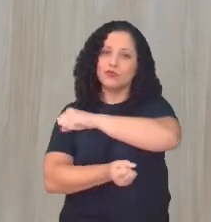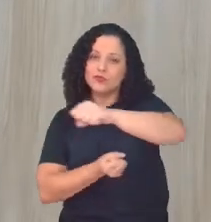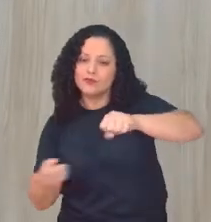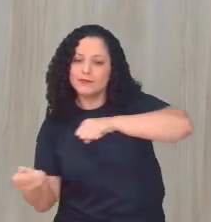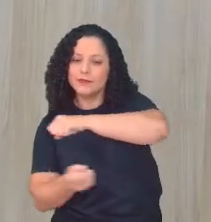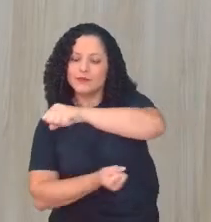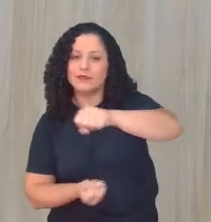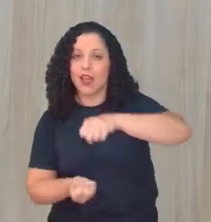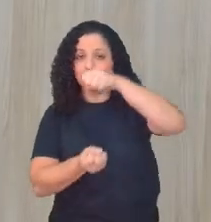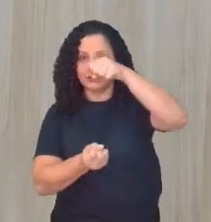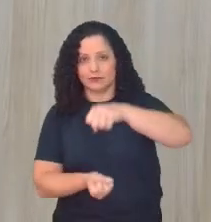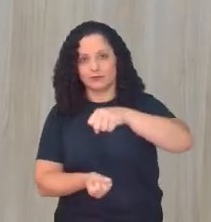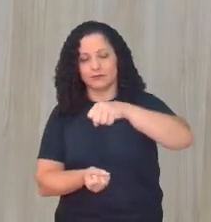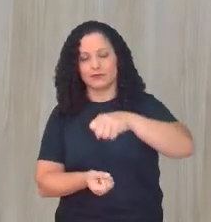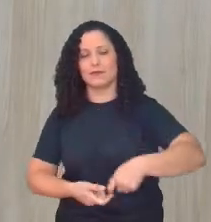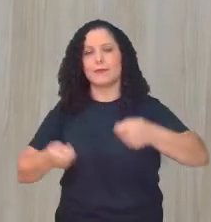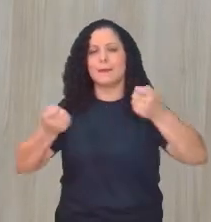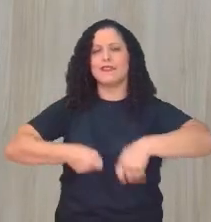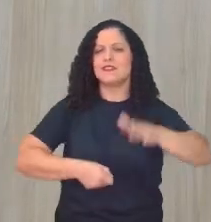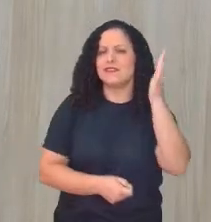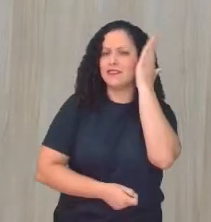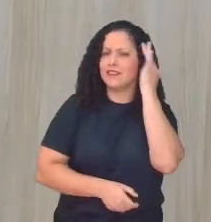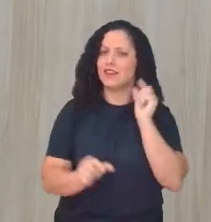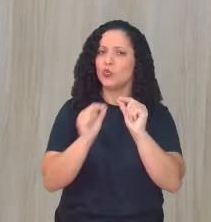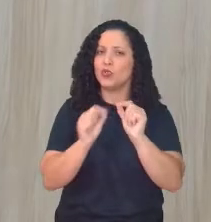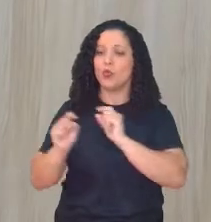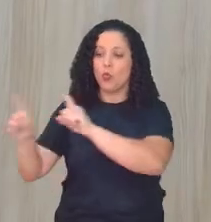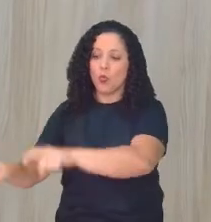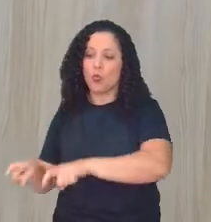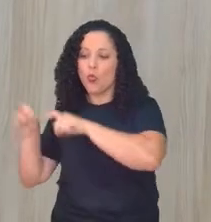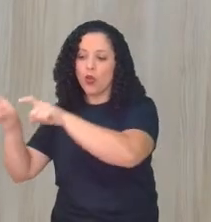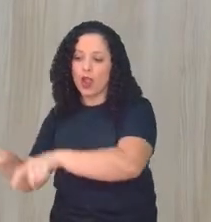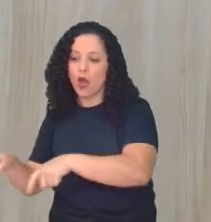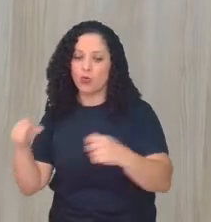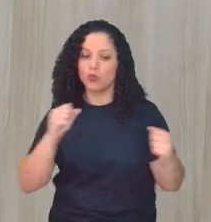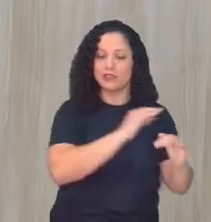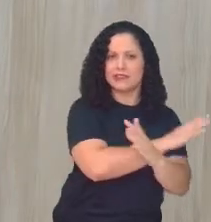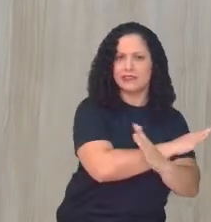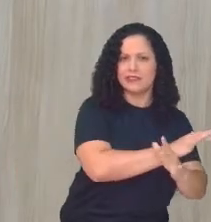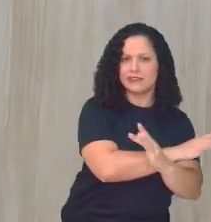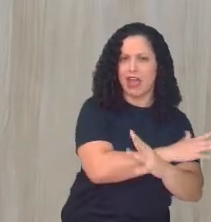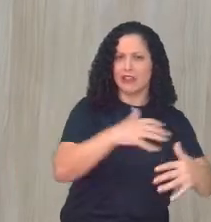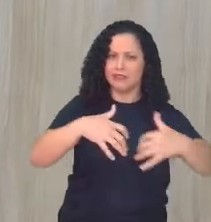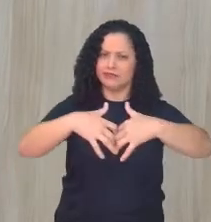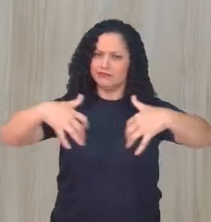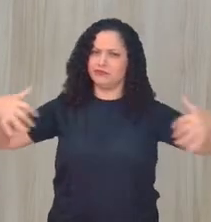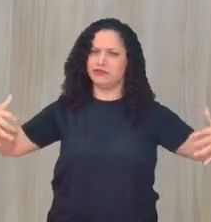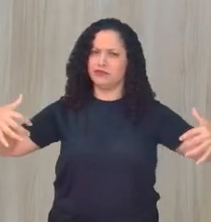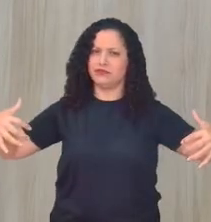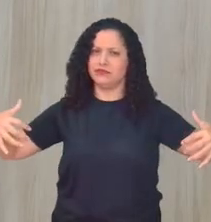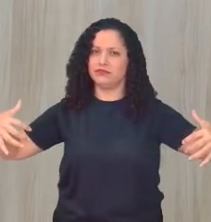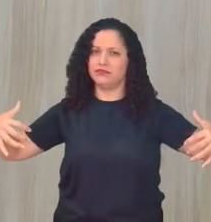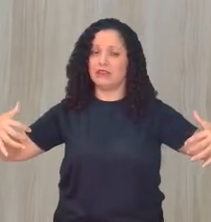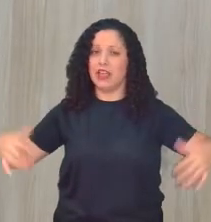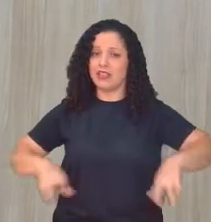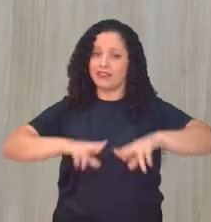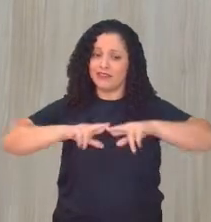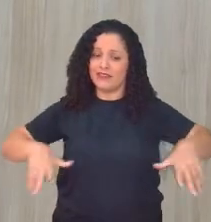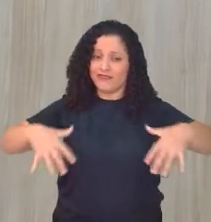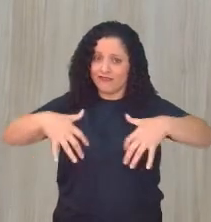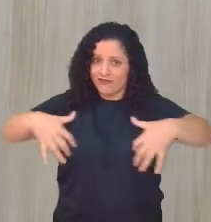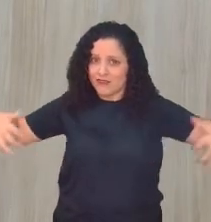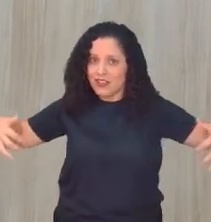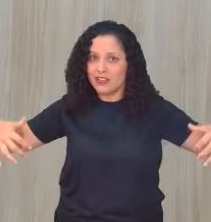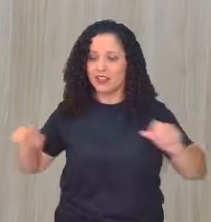a gente tem que entender que o rural e o urbano, eles são interdependentes. Ou seja, o